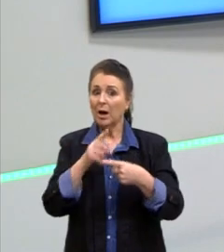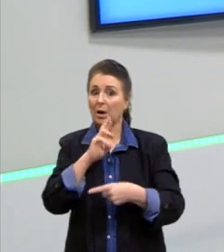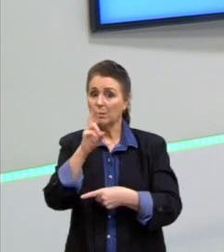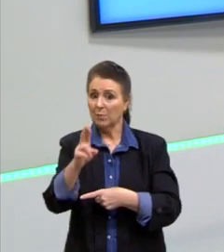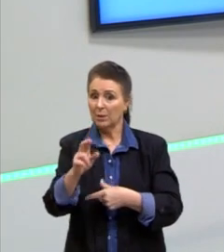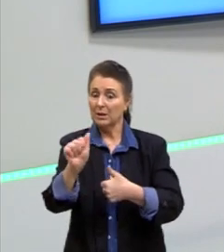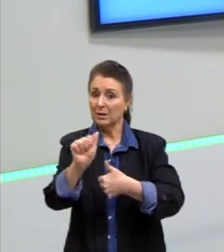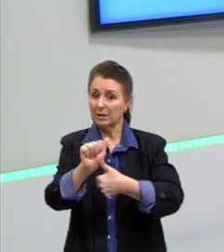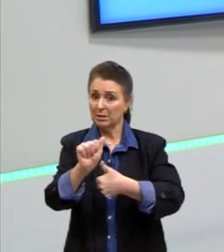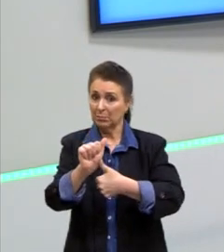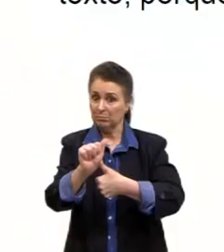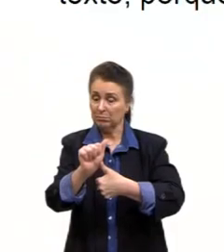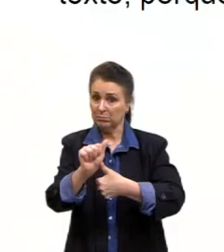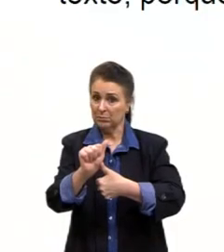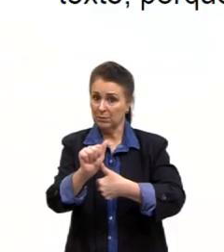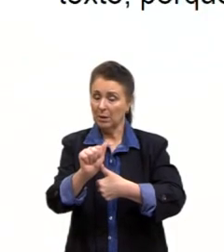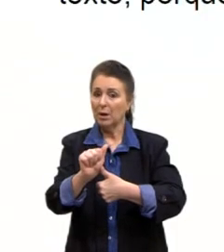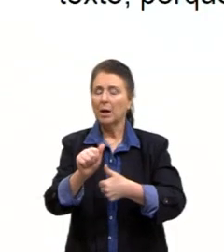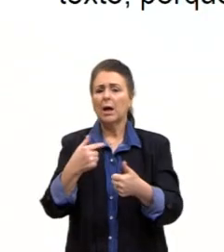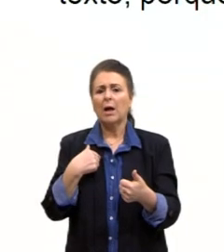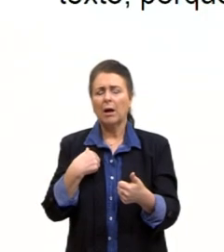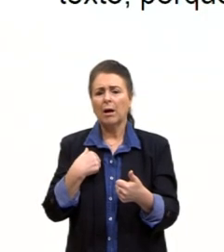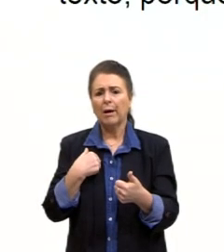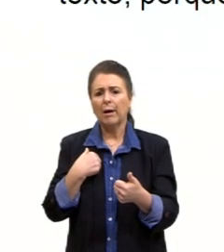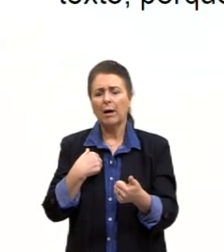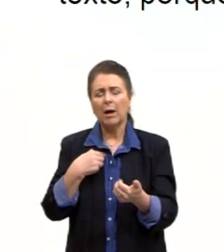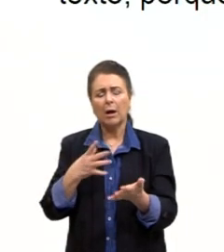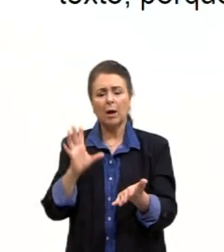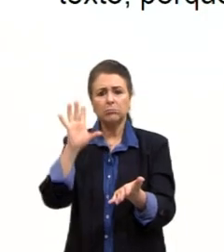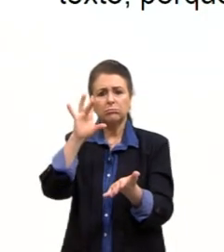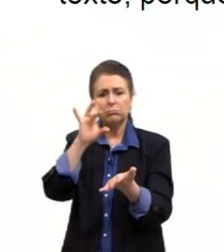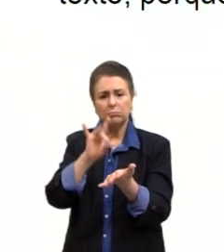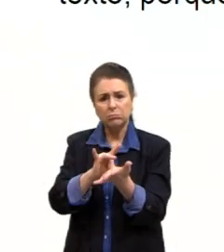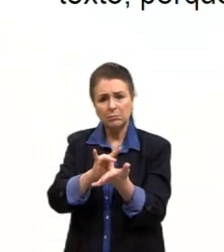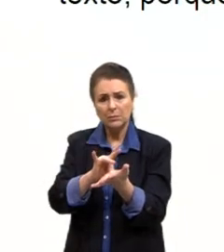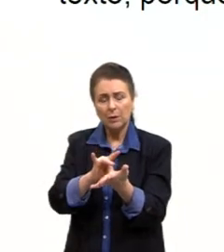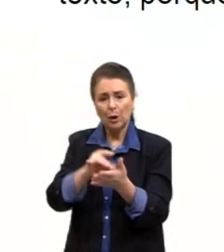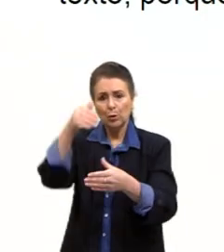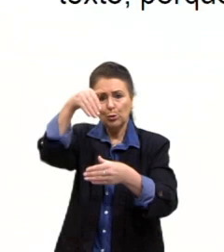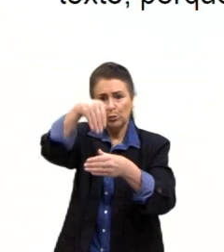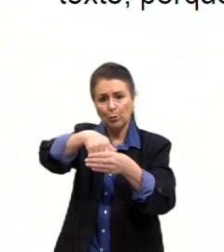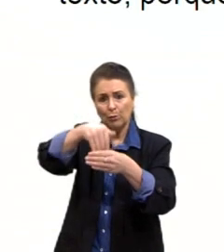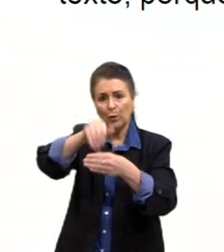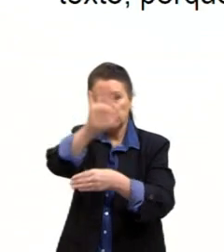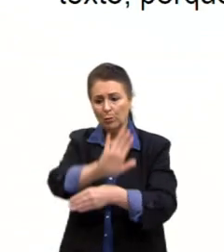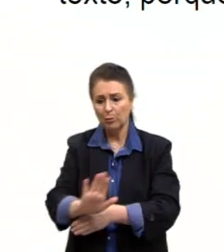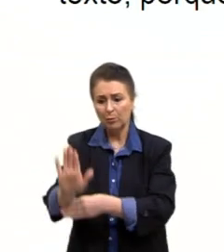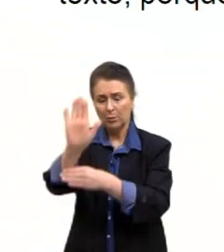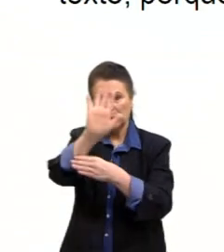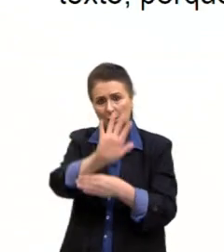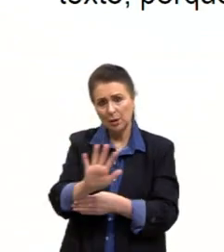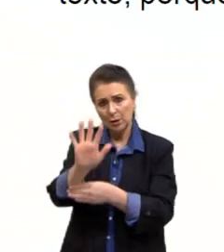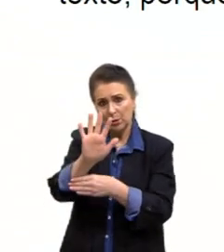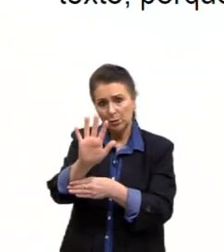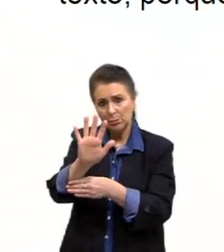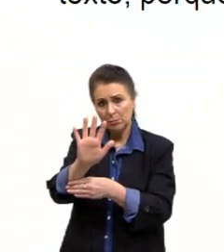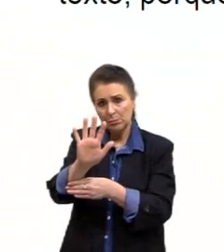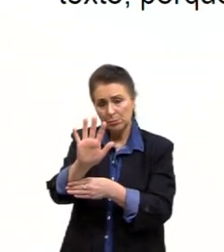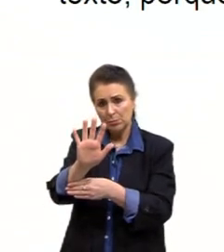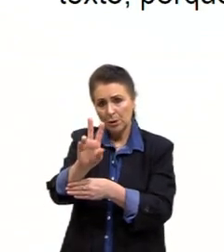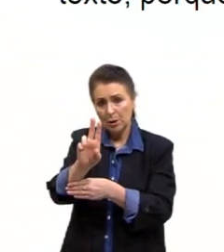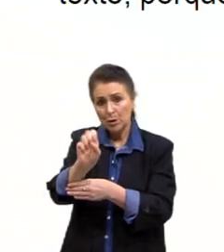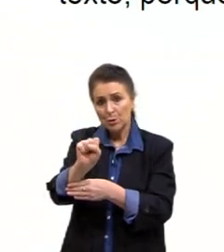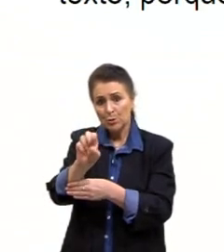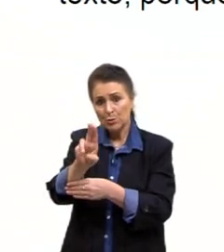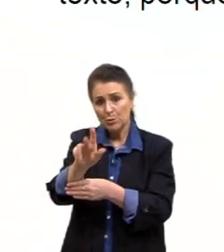é A. Ela consagrou o princípio do sufrágio universal. Nela, na verdade, tinha a questão do sufrágio universal,